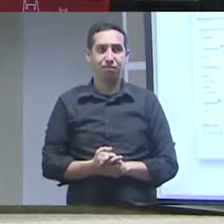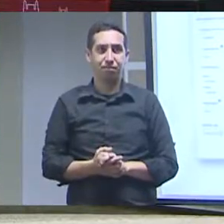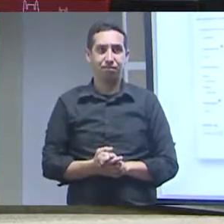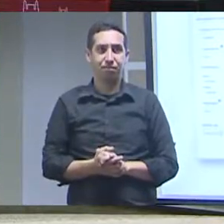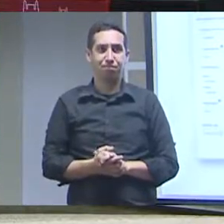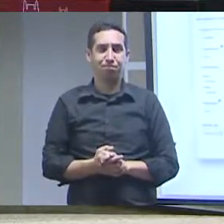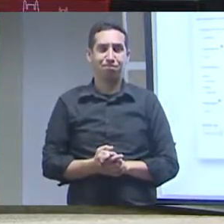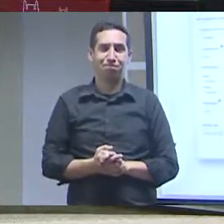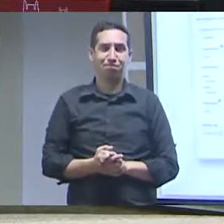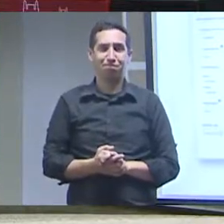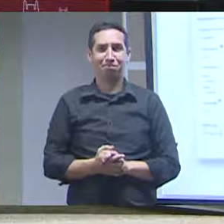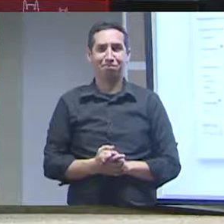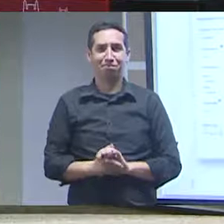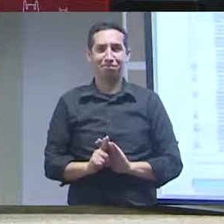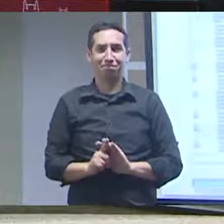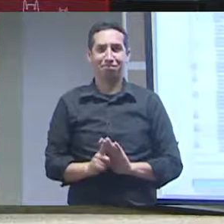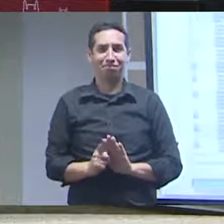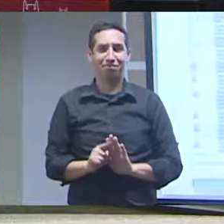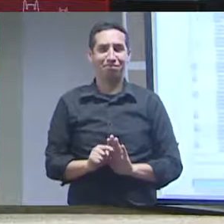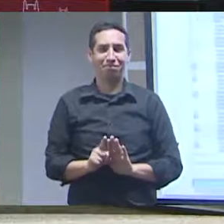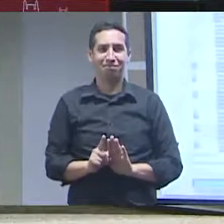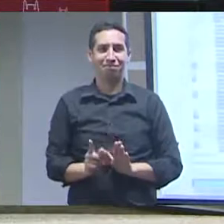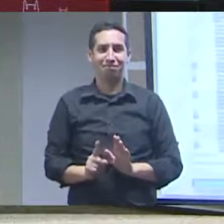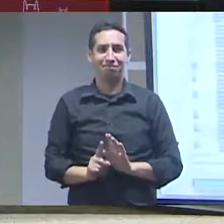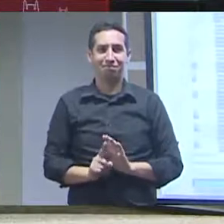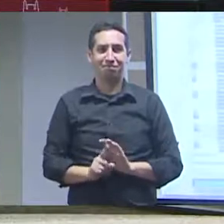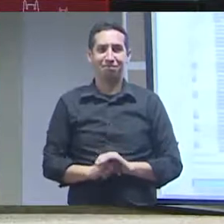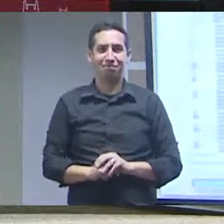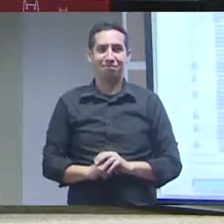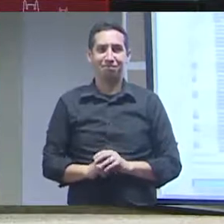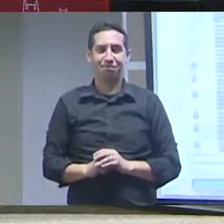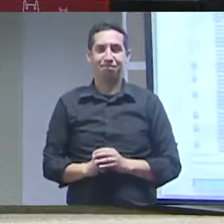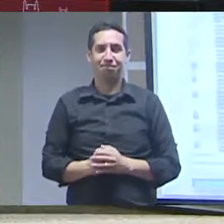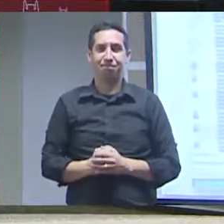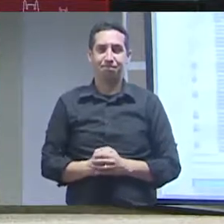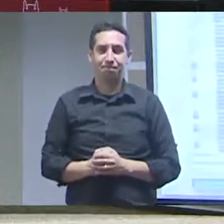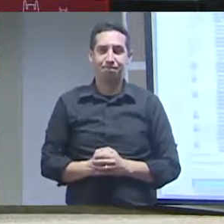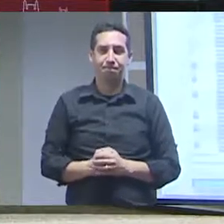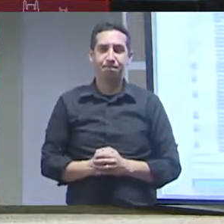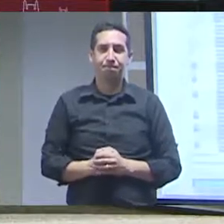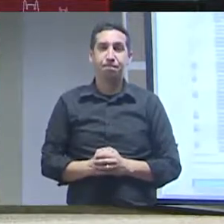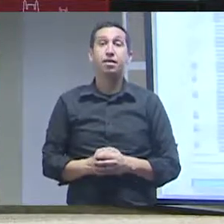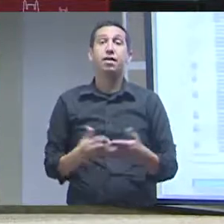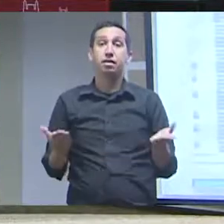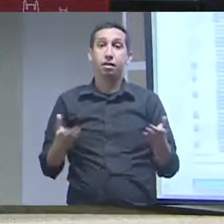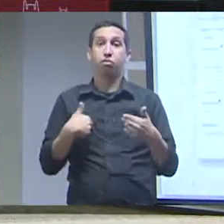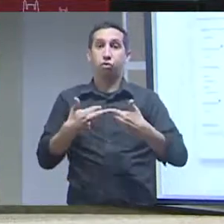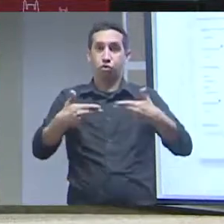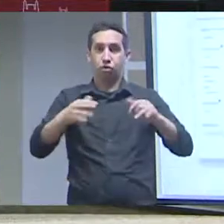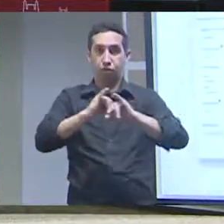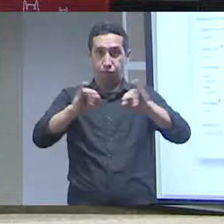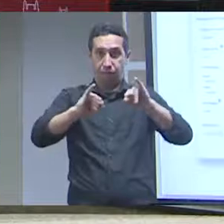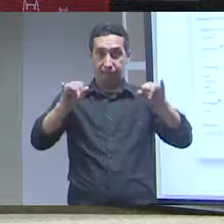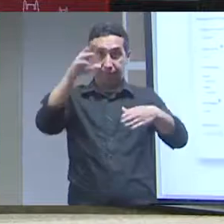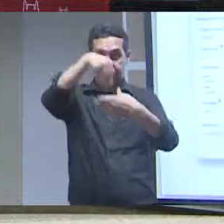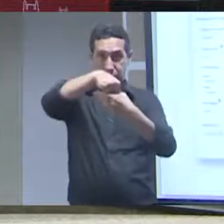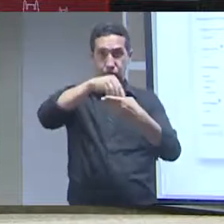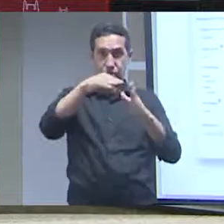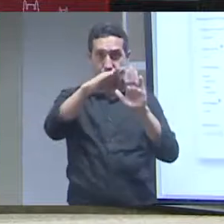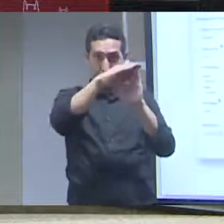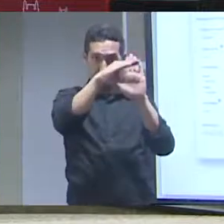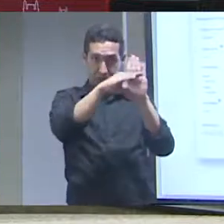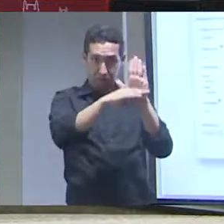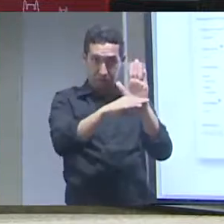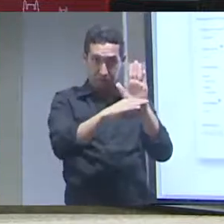dados que são publicados lá na nessa ferramenta para ser consumido é os dados da Flora do Brasil